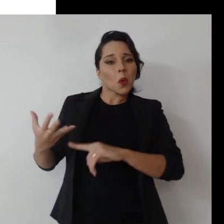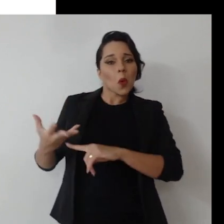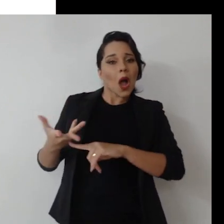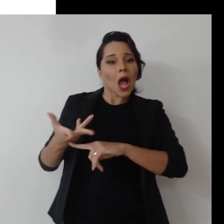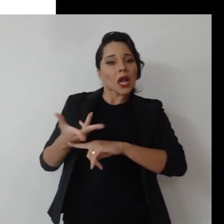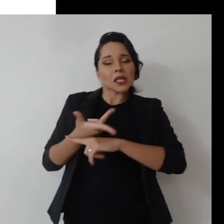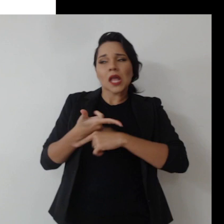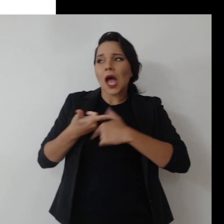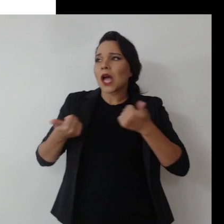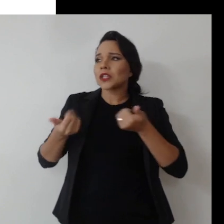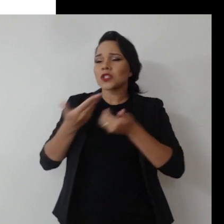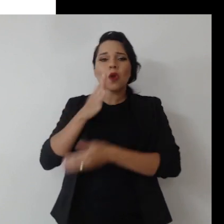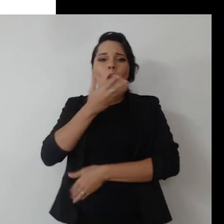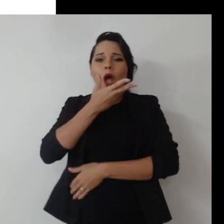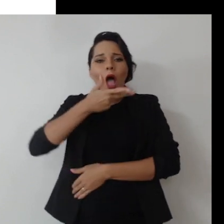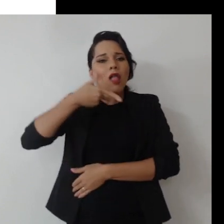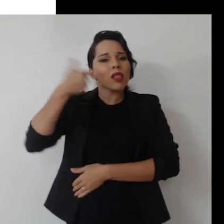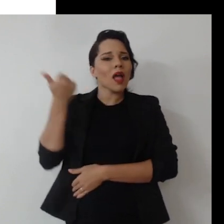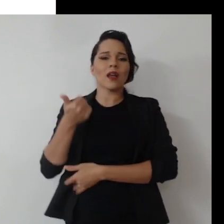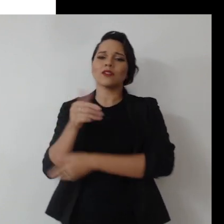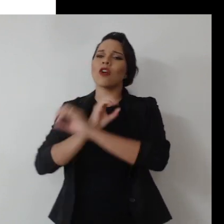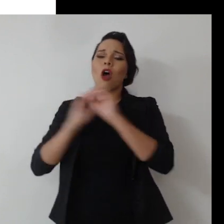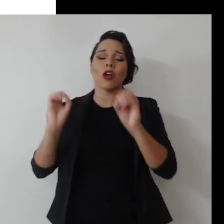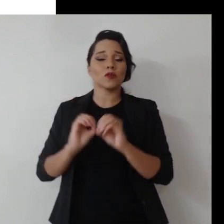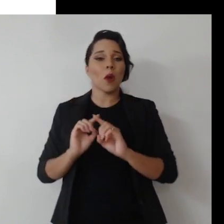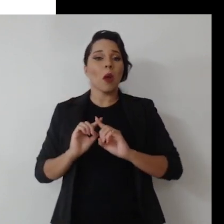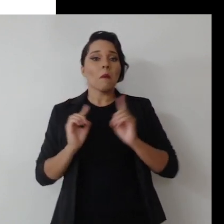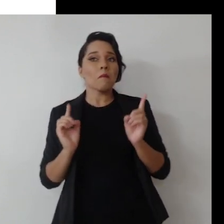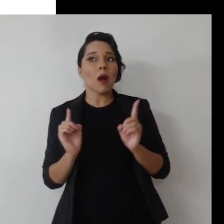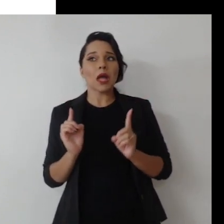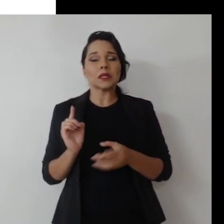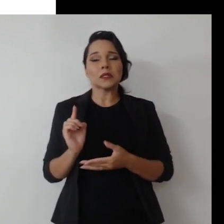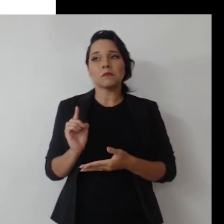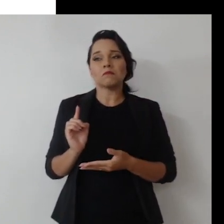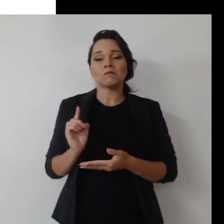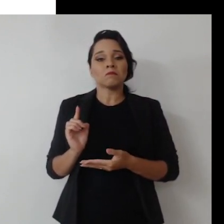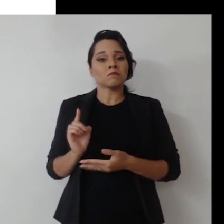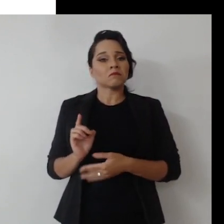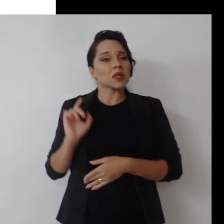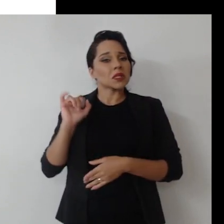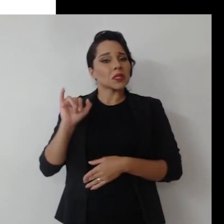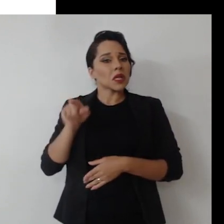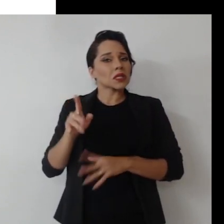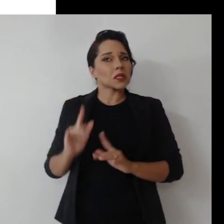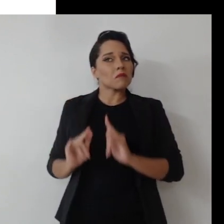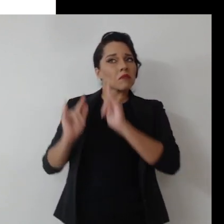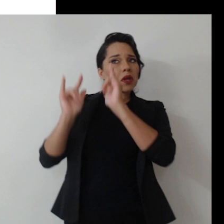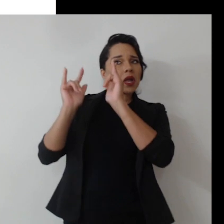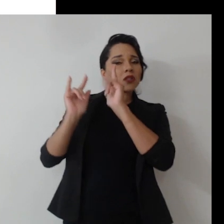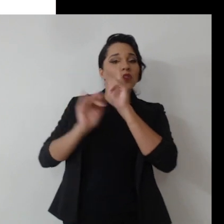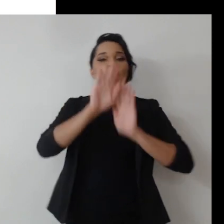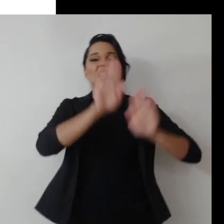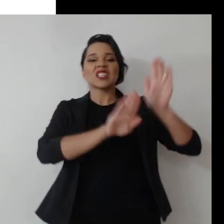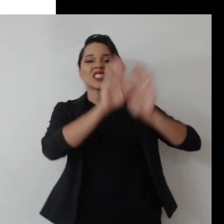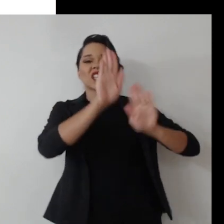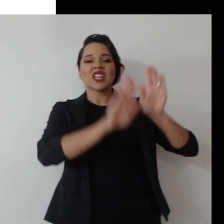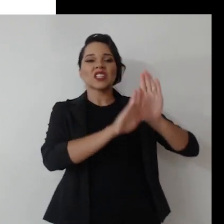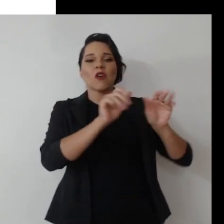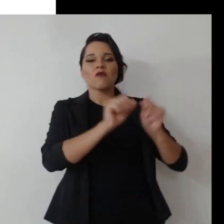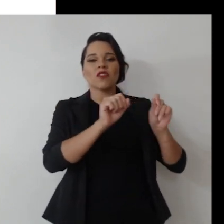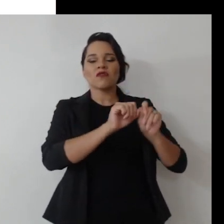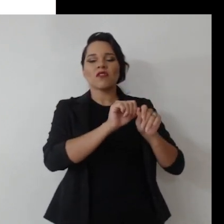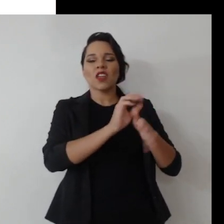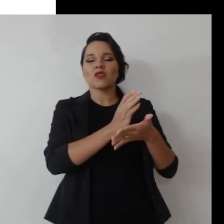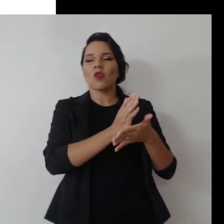um nível de qualidade altíssimo do ponto de vista de sustentabilidade, mas de nada adianta se a licitação foi feita com